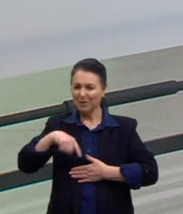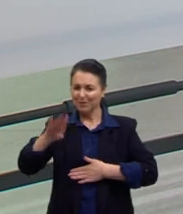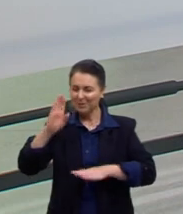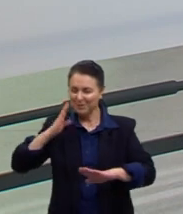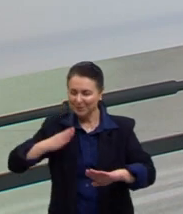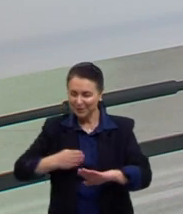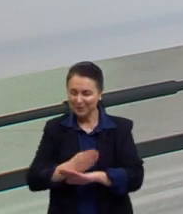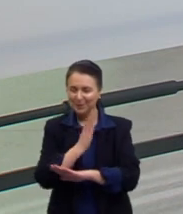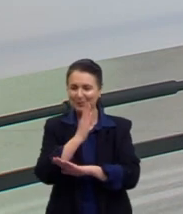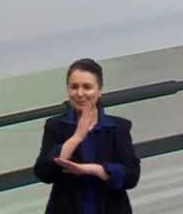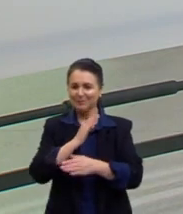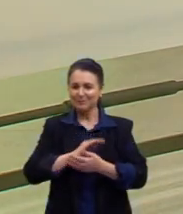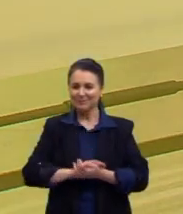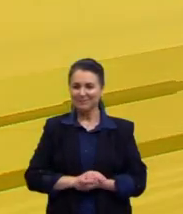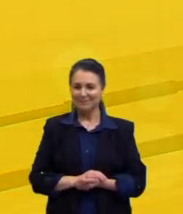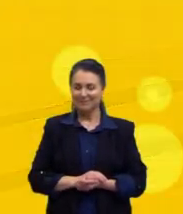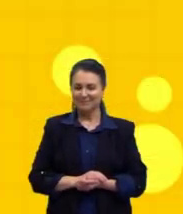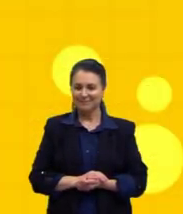partiu passar.